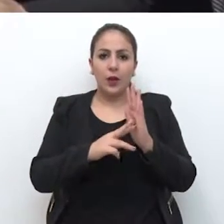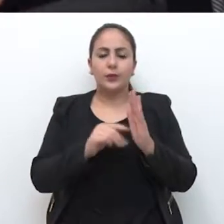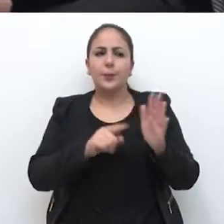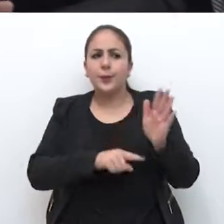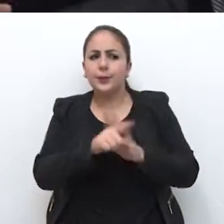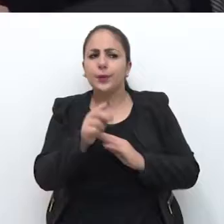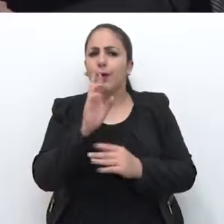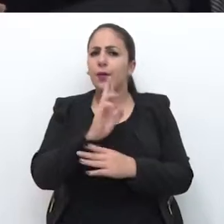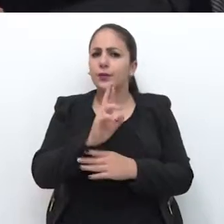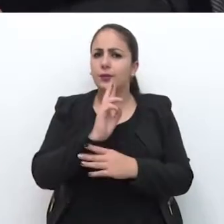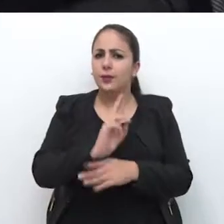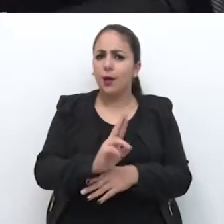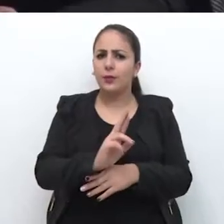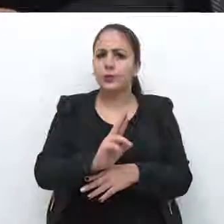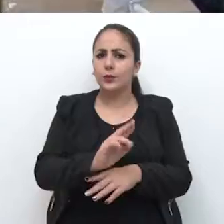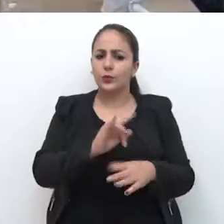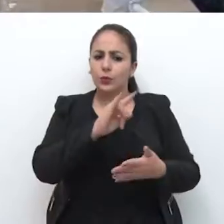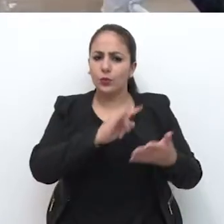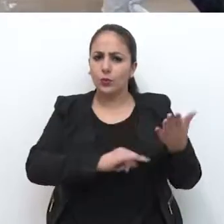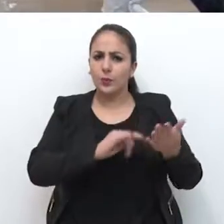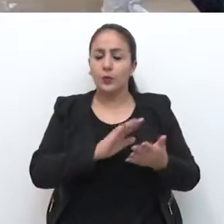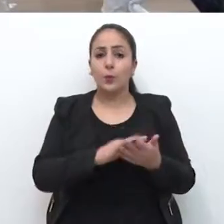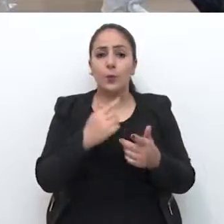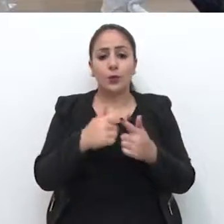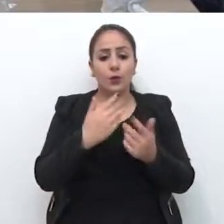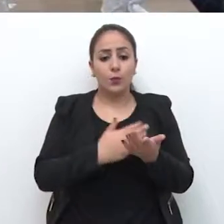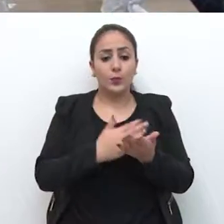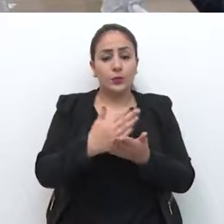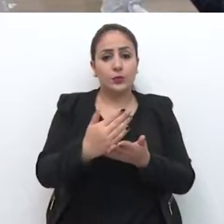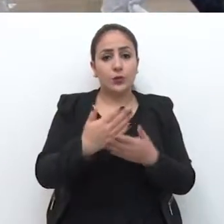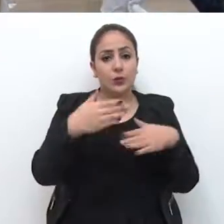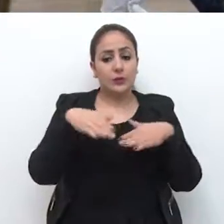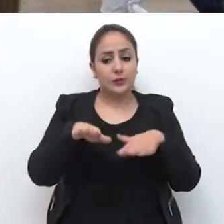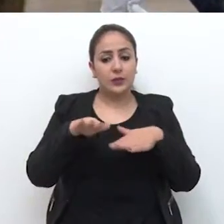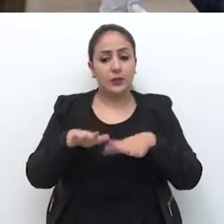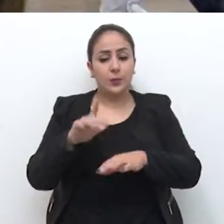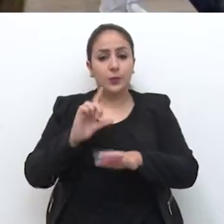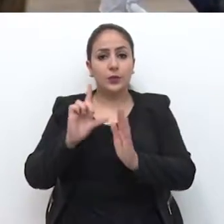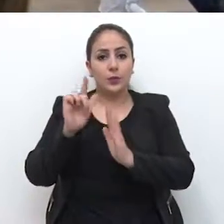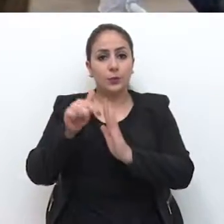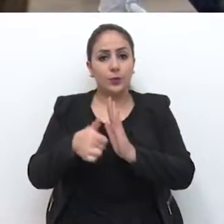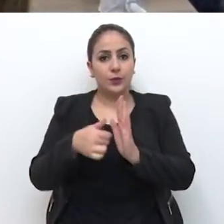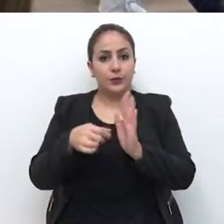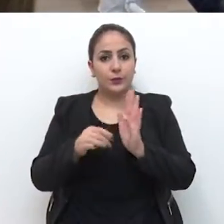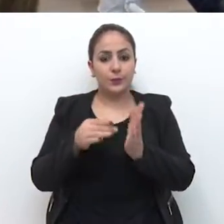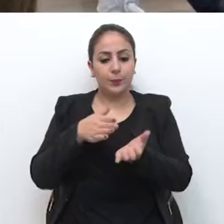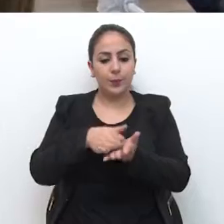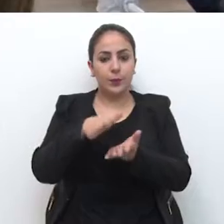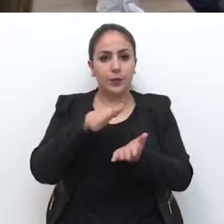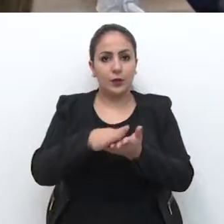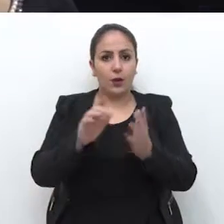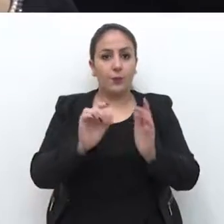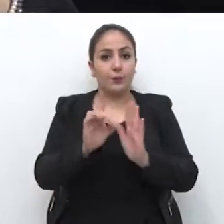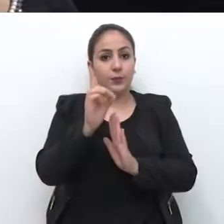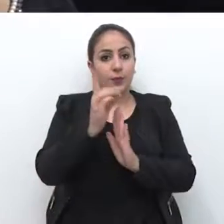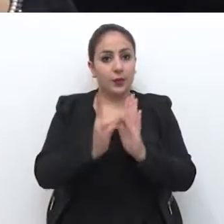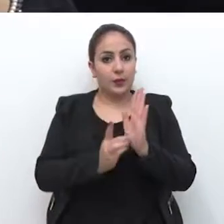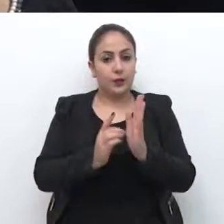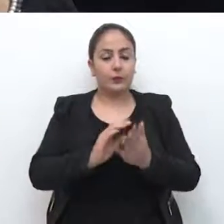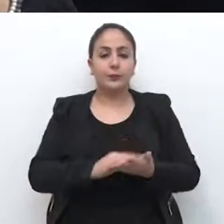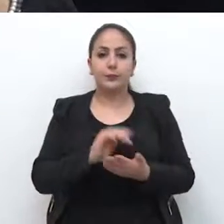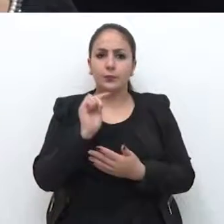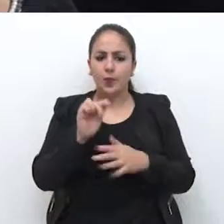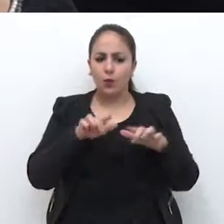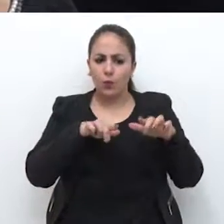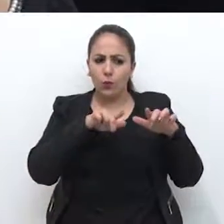o resultado do documento em vigência desde o início de setembro, após a publicação de um decreto. O laudo